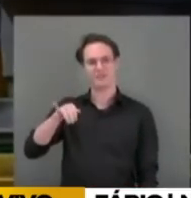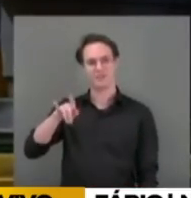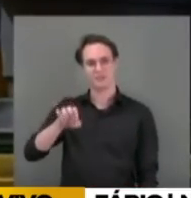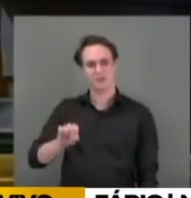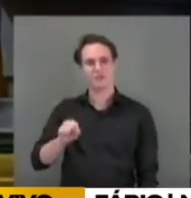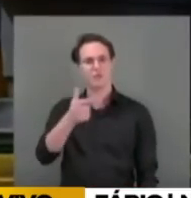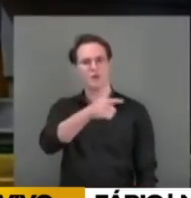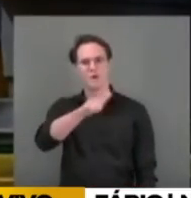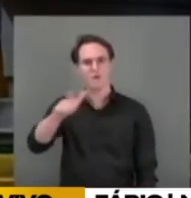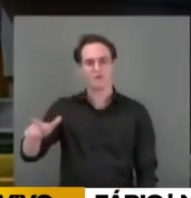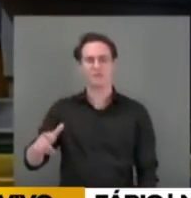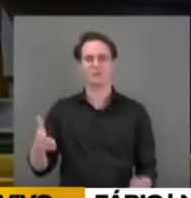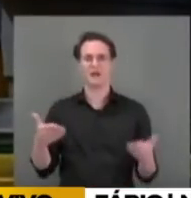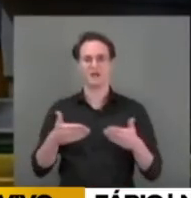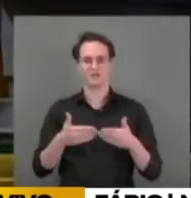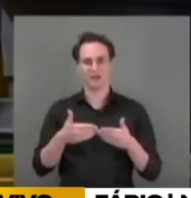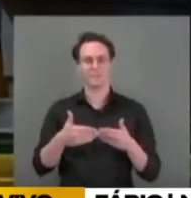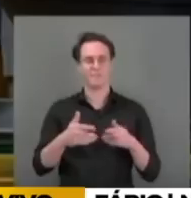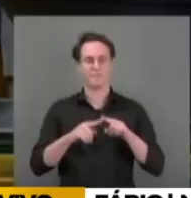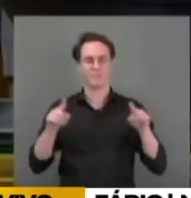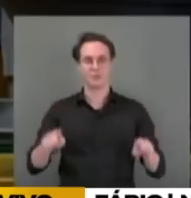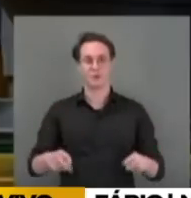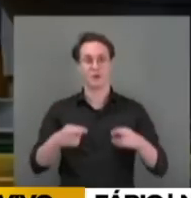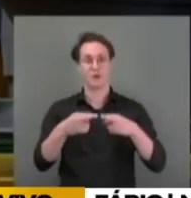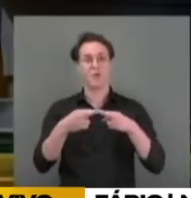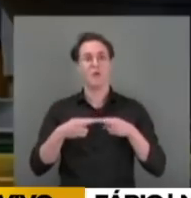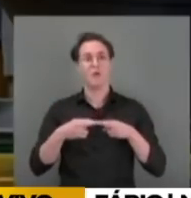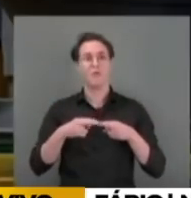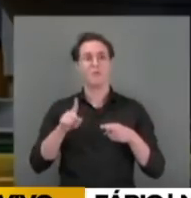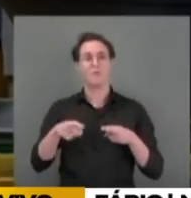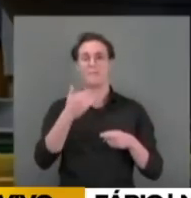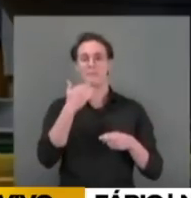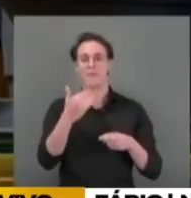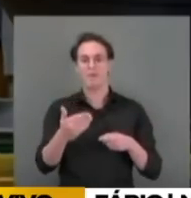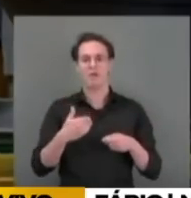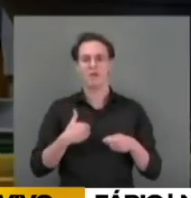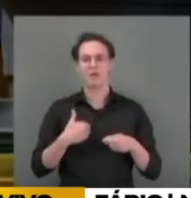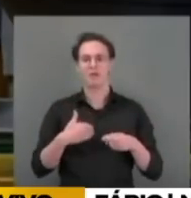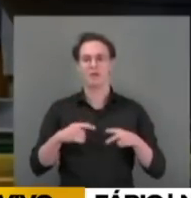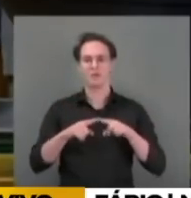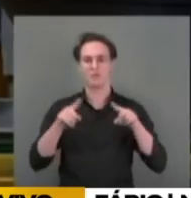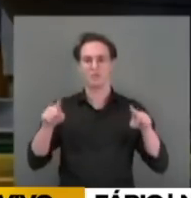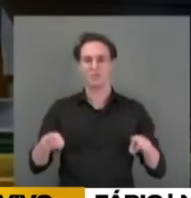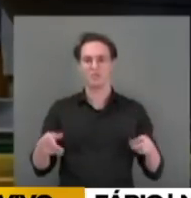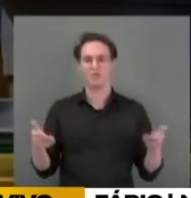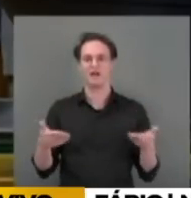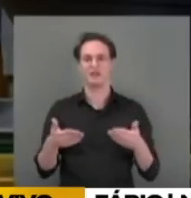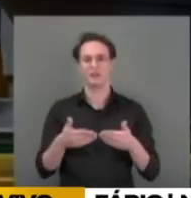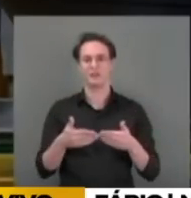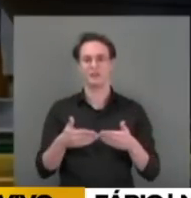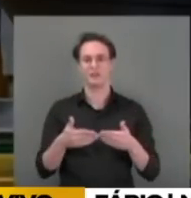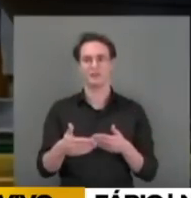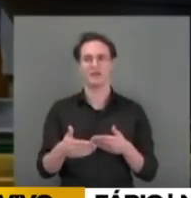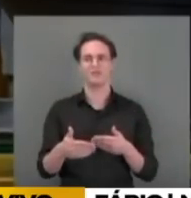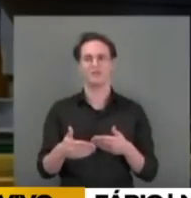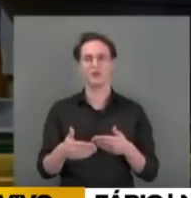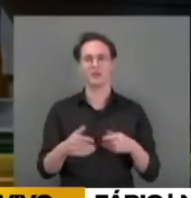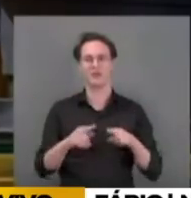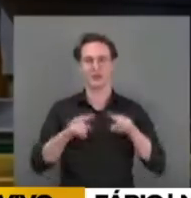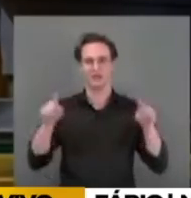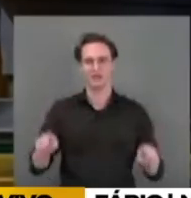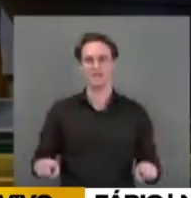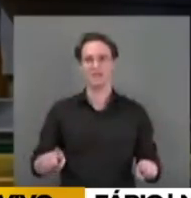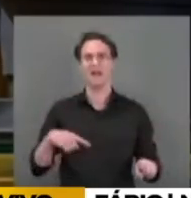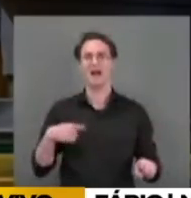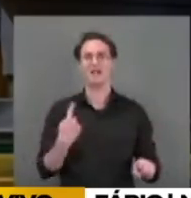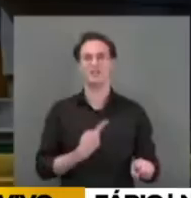O requerimento requer a criação de comissão parlamentar mista de inquérito com